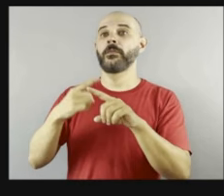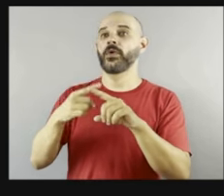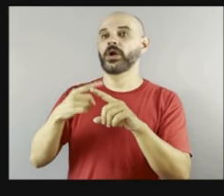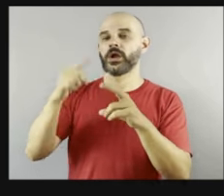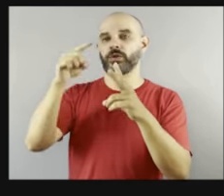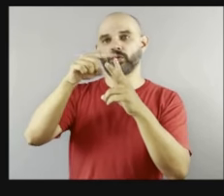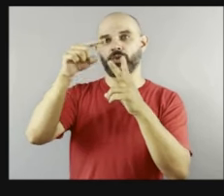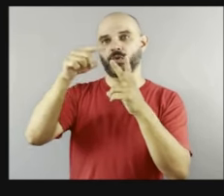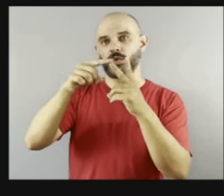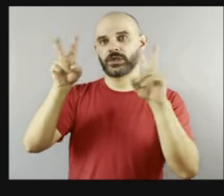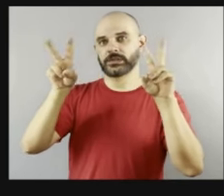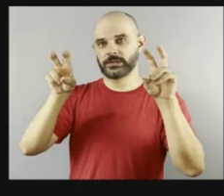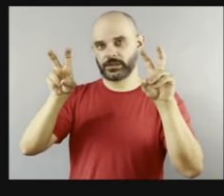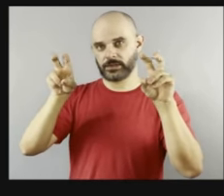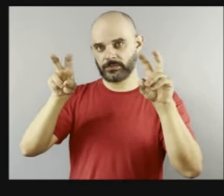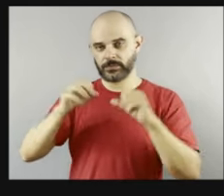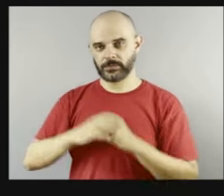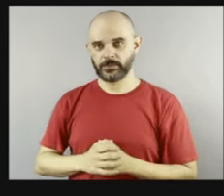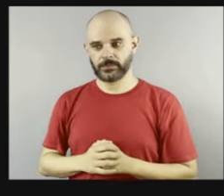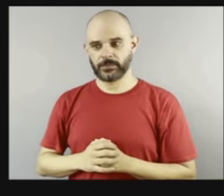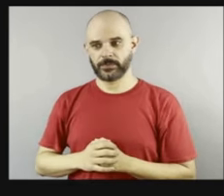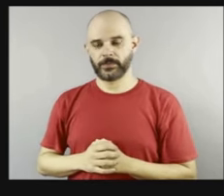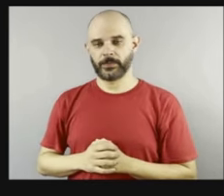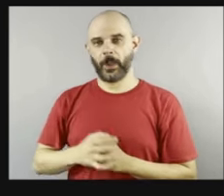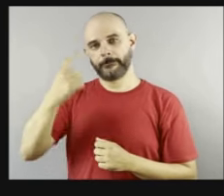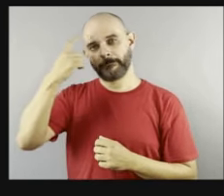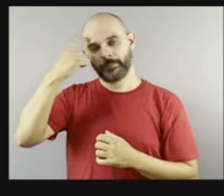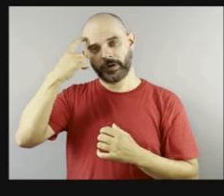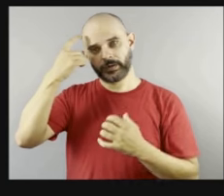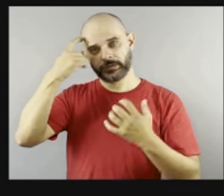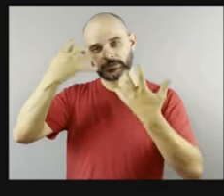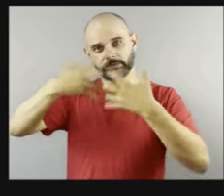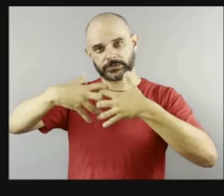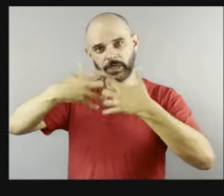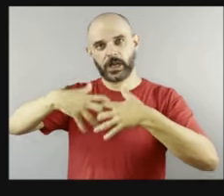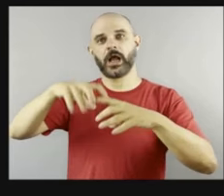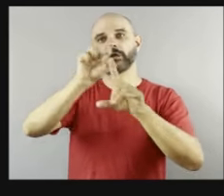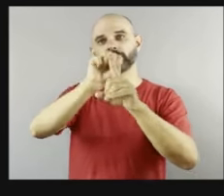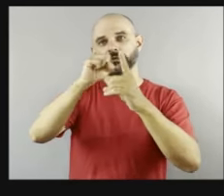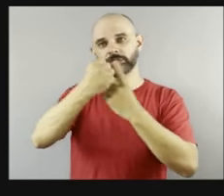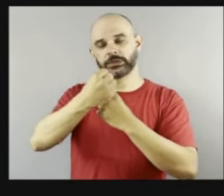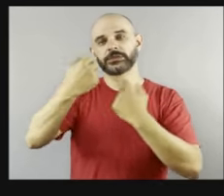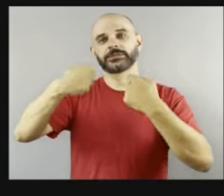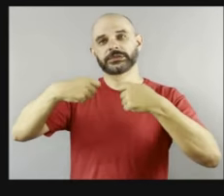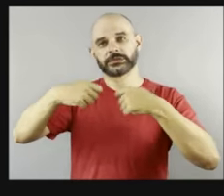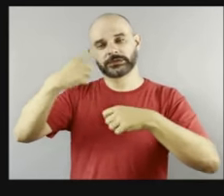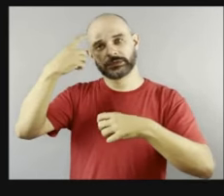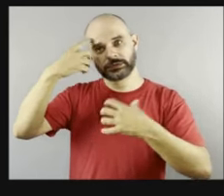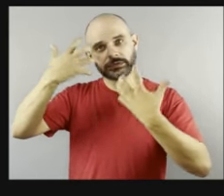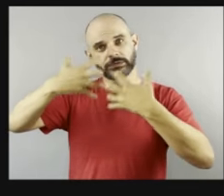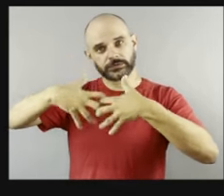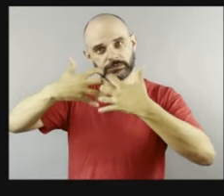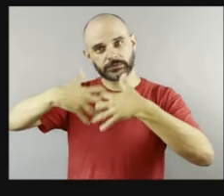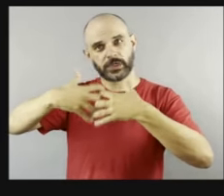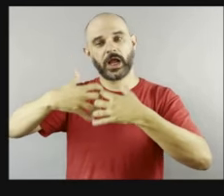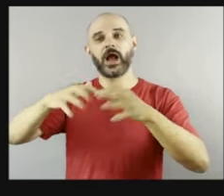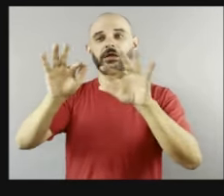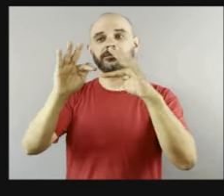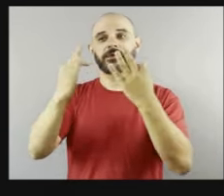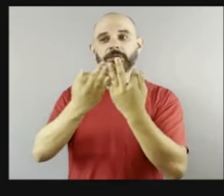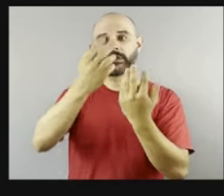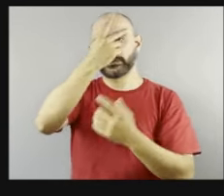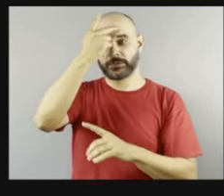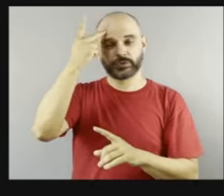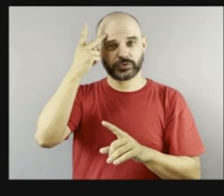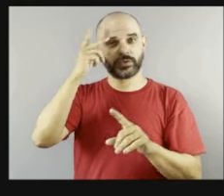que a gente precisa, que a sociedade precisa conversar, que as famílias de pessoas com deficiência precisam falar. A primeira questão é